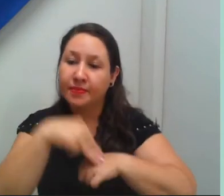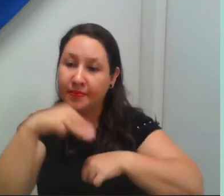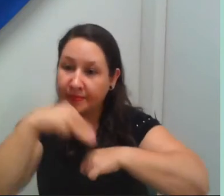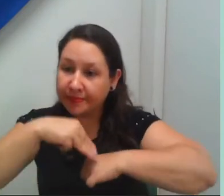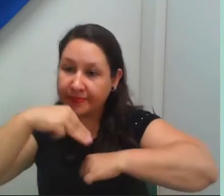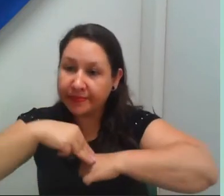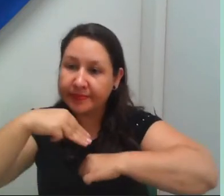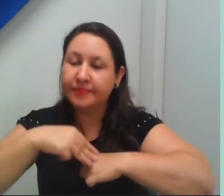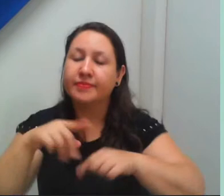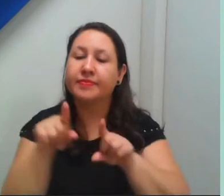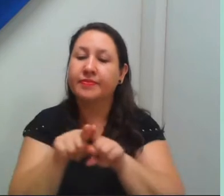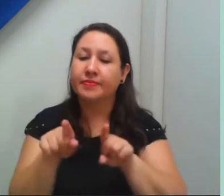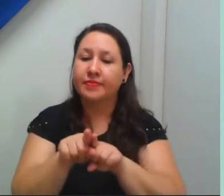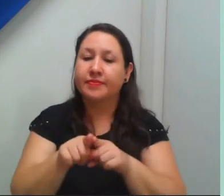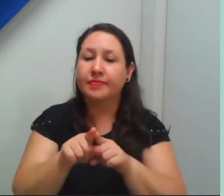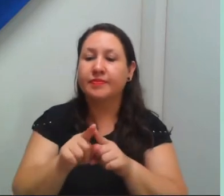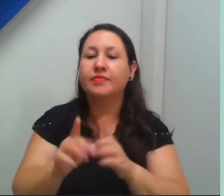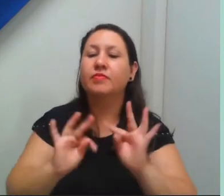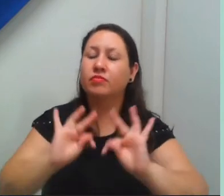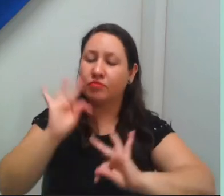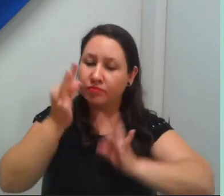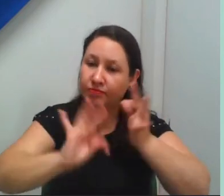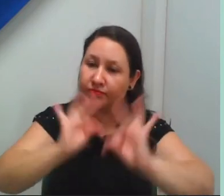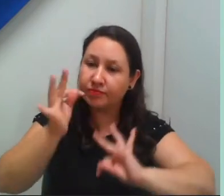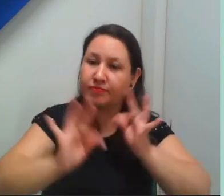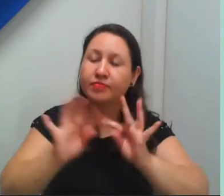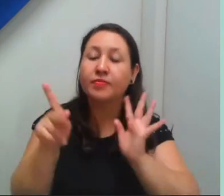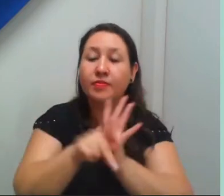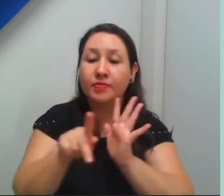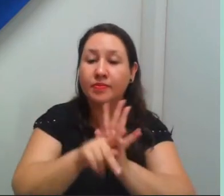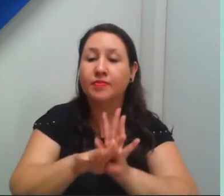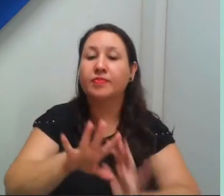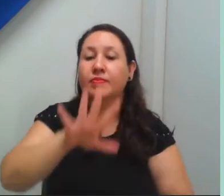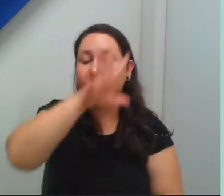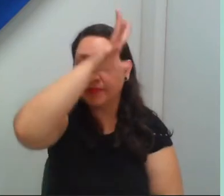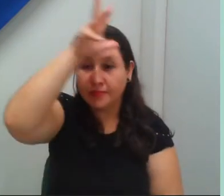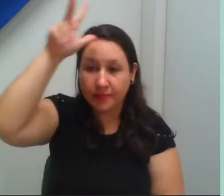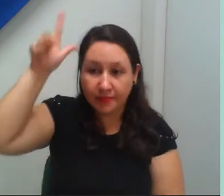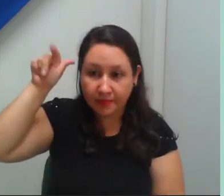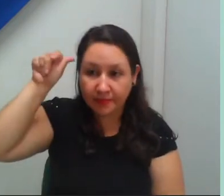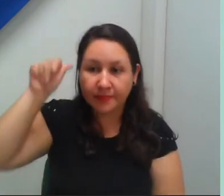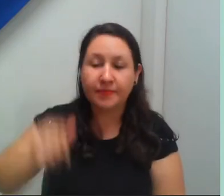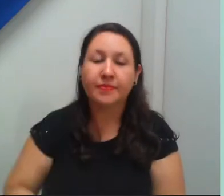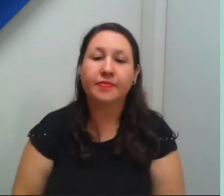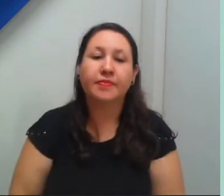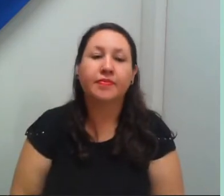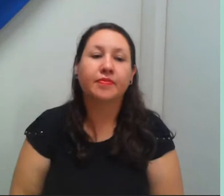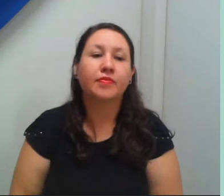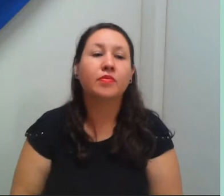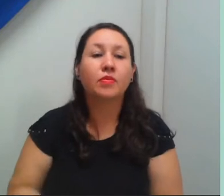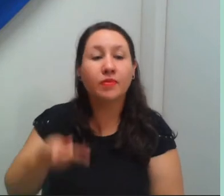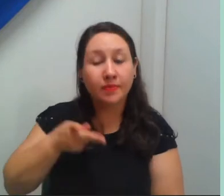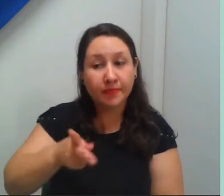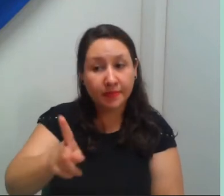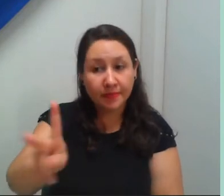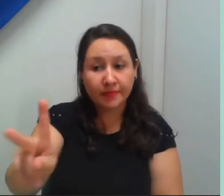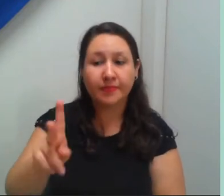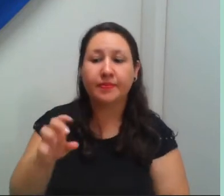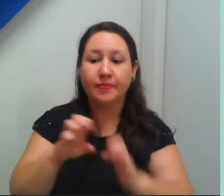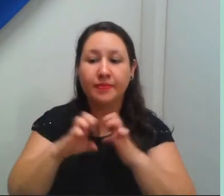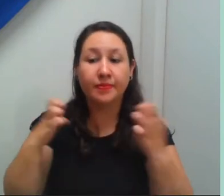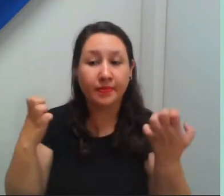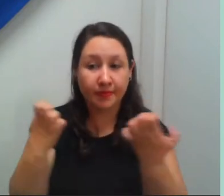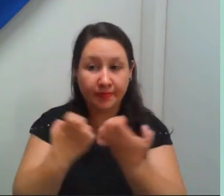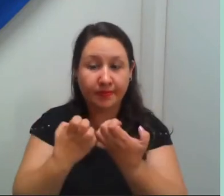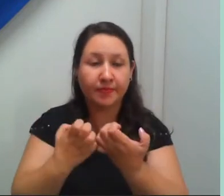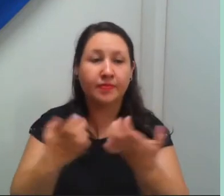Profissional e Tecnológica no Contexto Amazônico. Ato contínuo, então, no nosso evento, eu desfaço, então, a